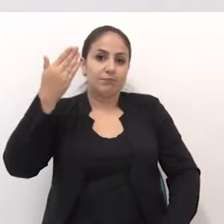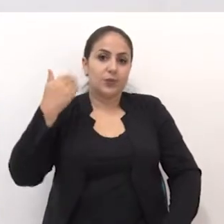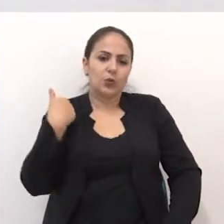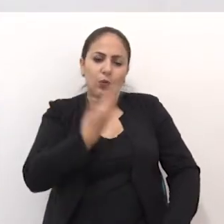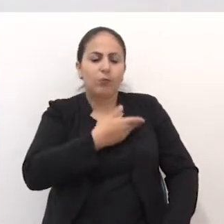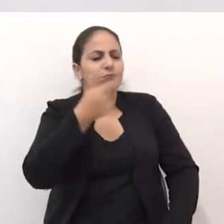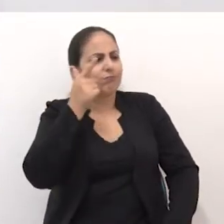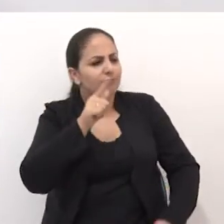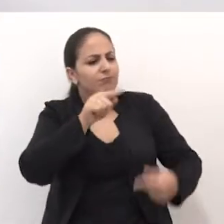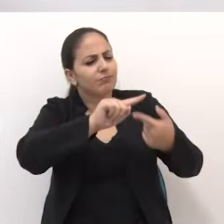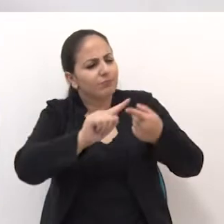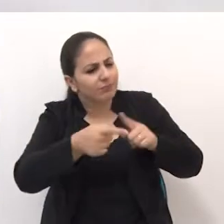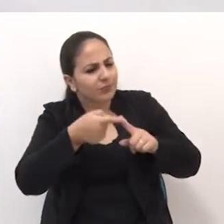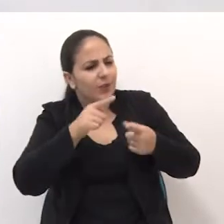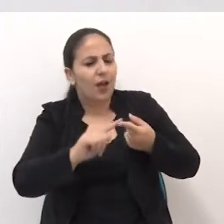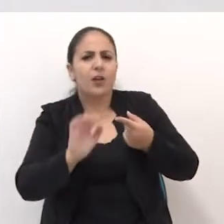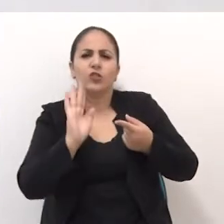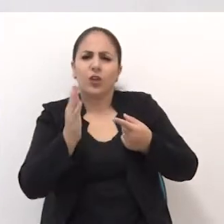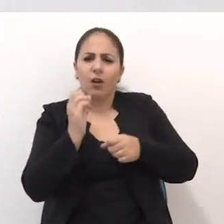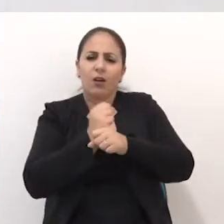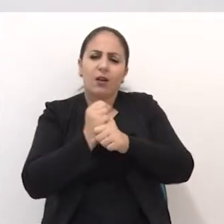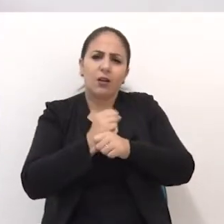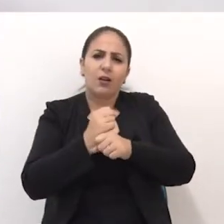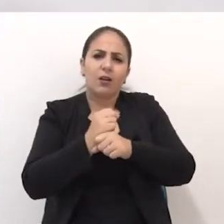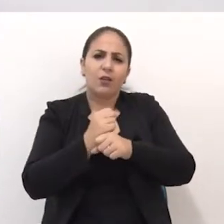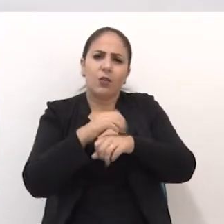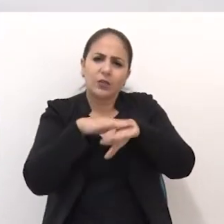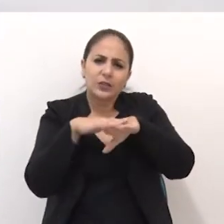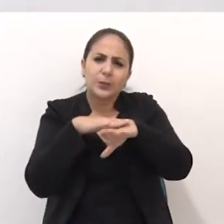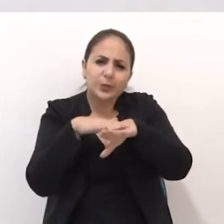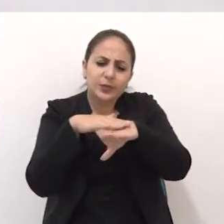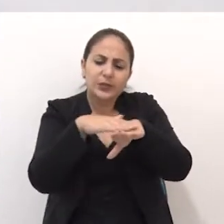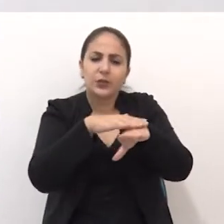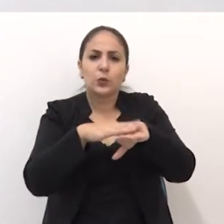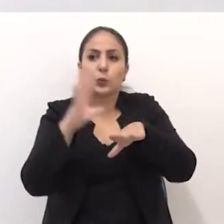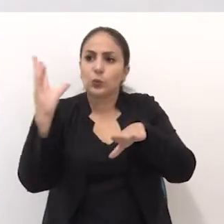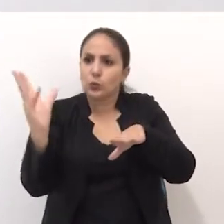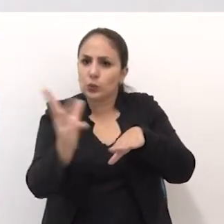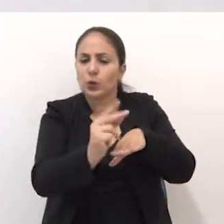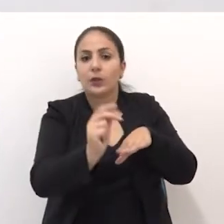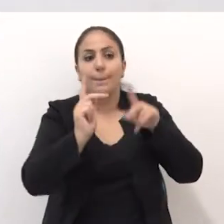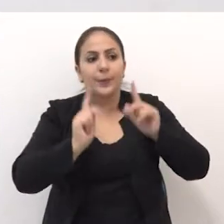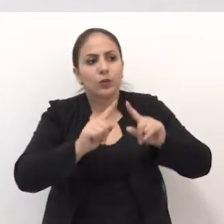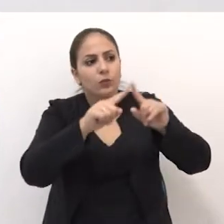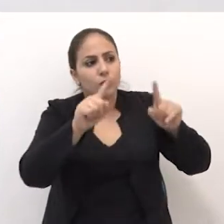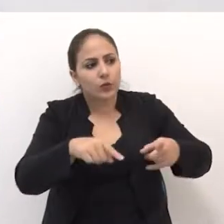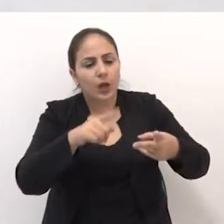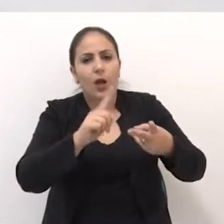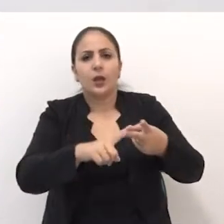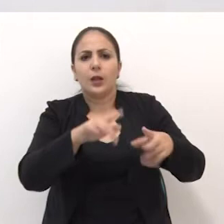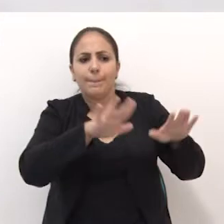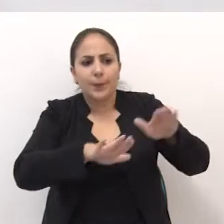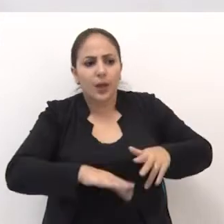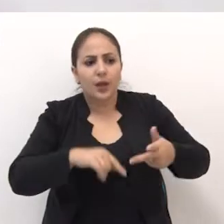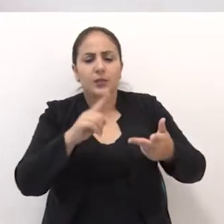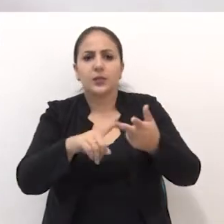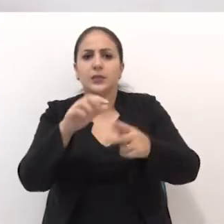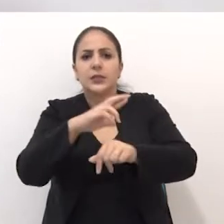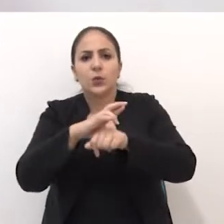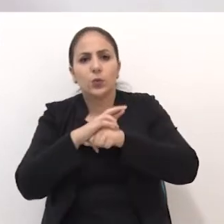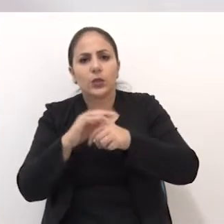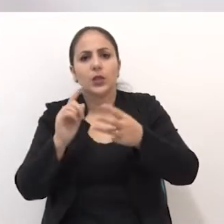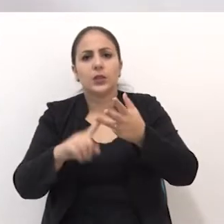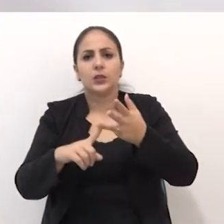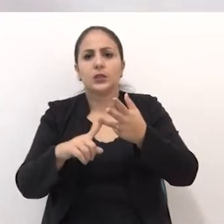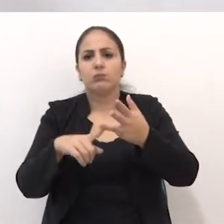diálogo. Já conversamos muito com os servidores da casa, conversamos com as pessoas da limpeza, conversamos com segurança, estamos conversando com a sociedade,